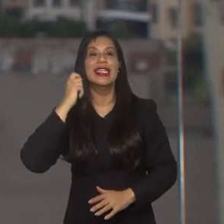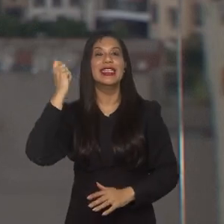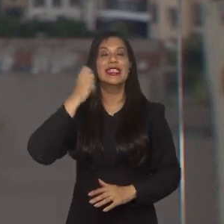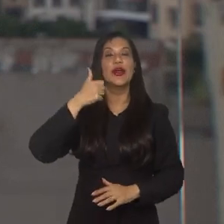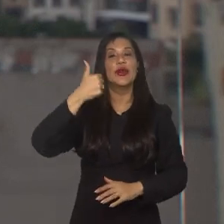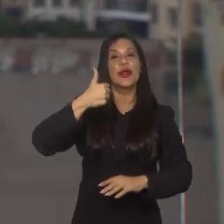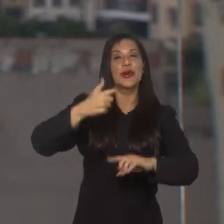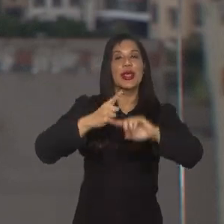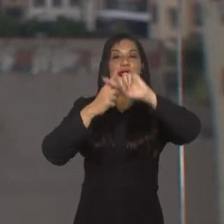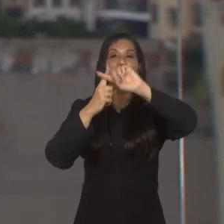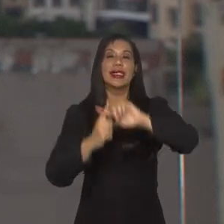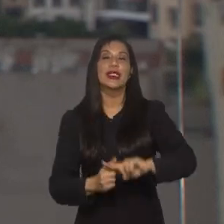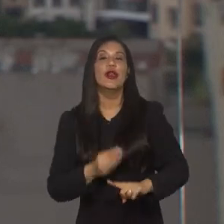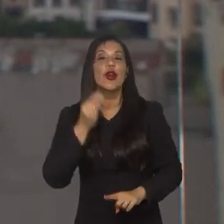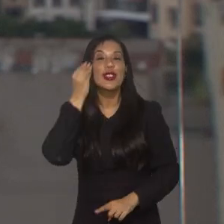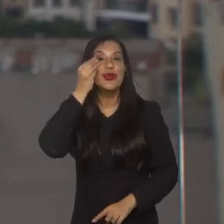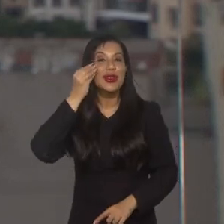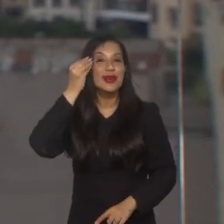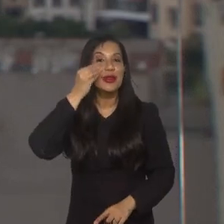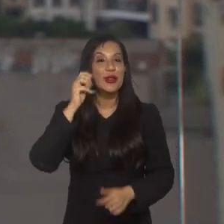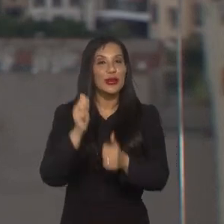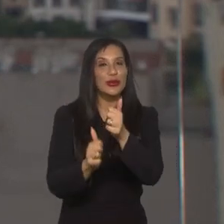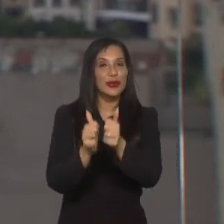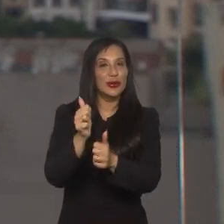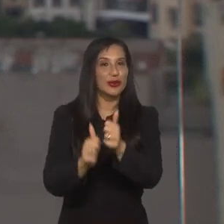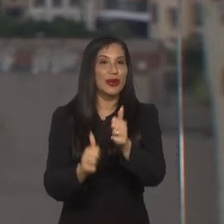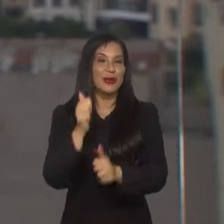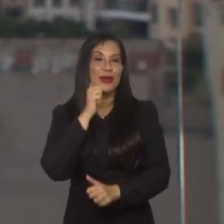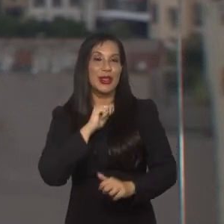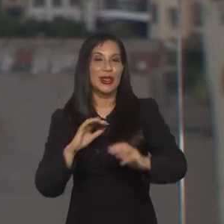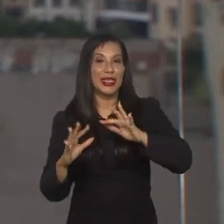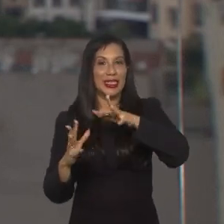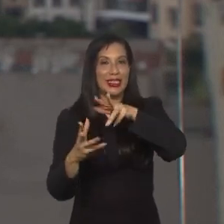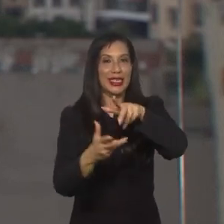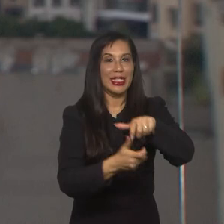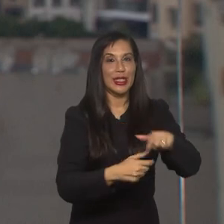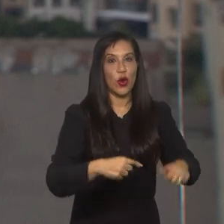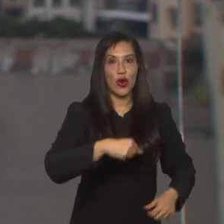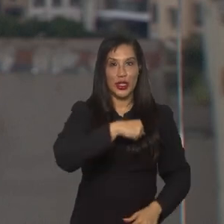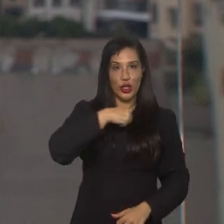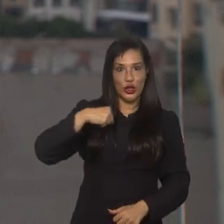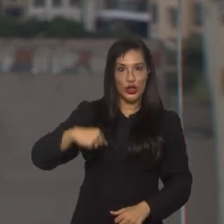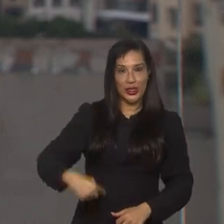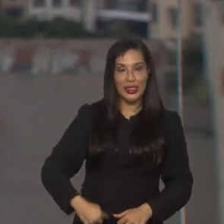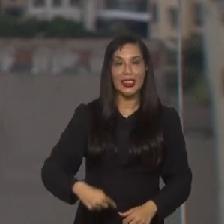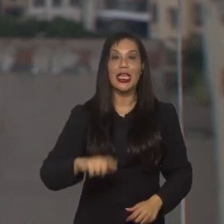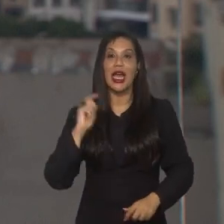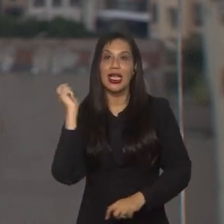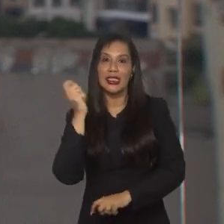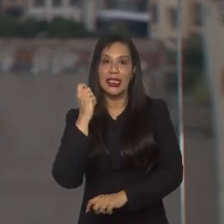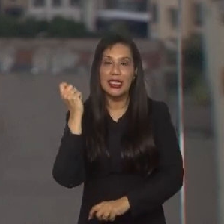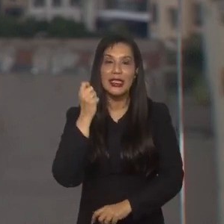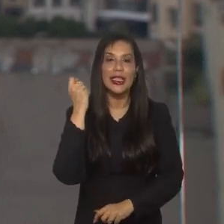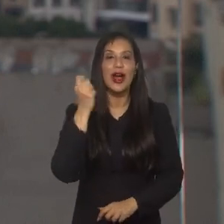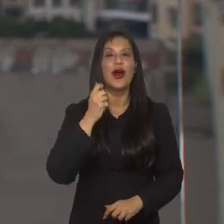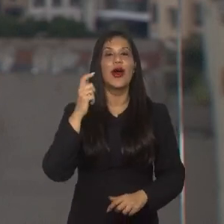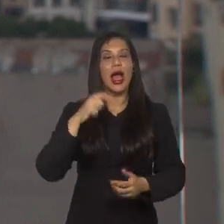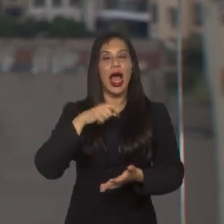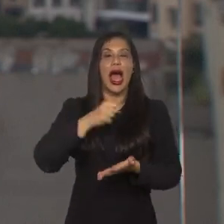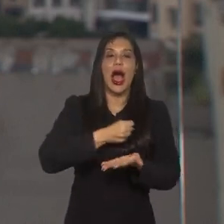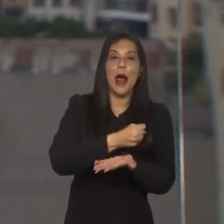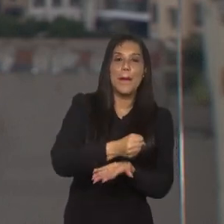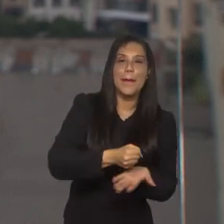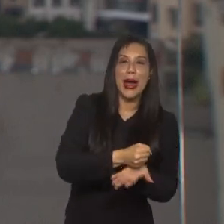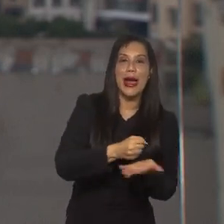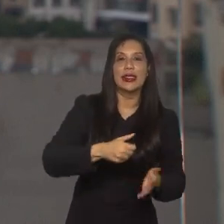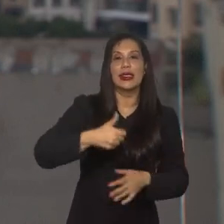torneio experimental de futebol feminino internacional, que foi na China. E essa seleção foi a base da